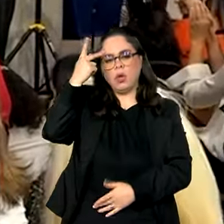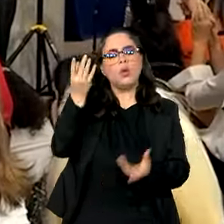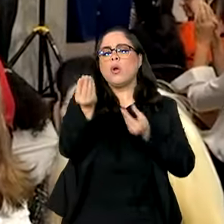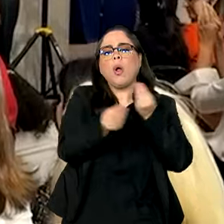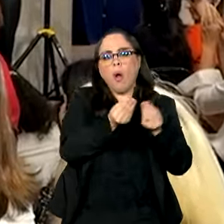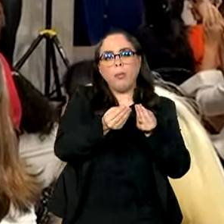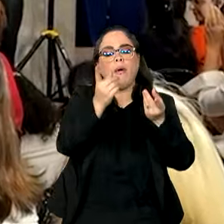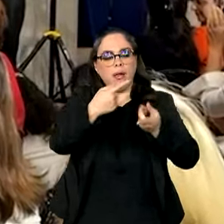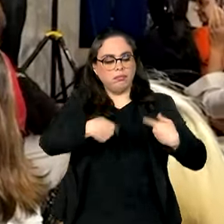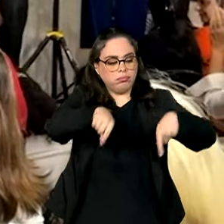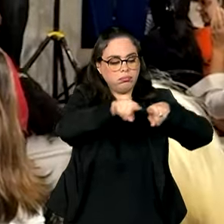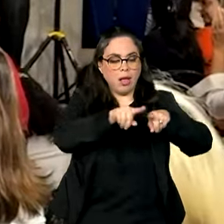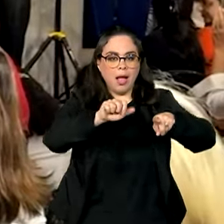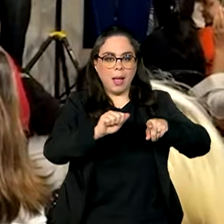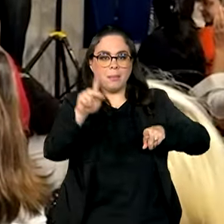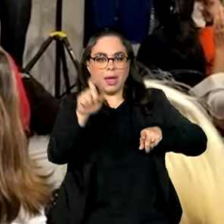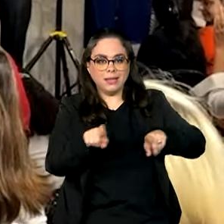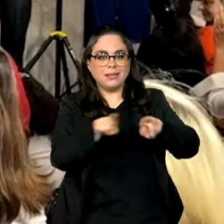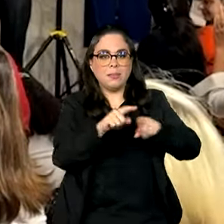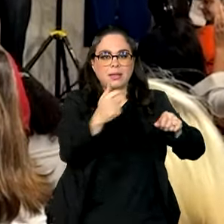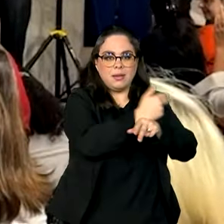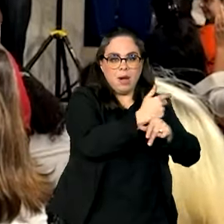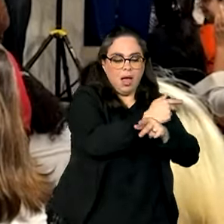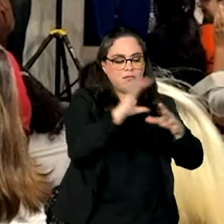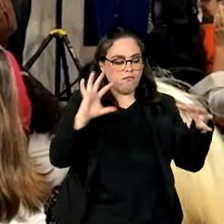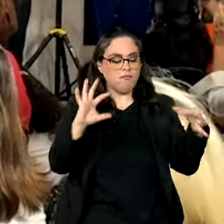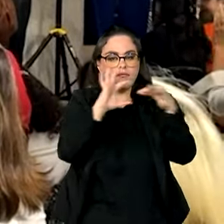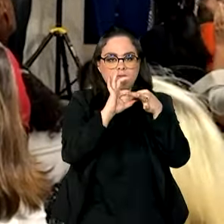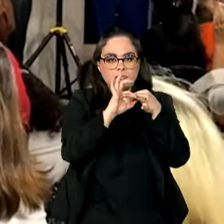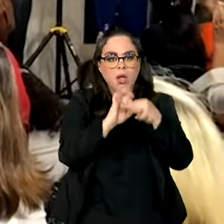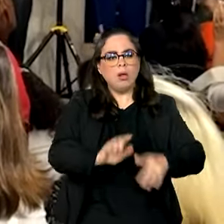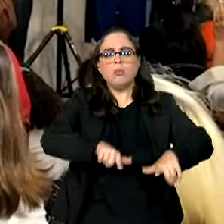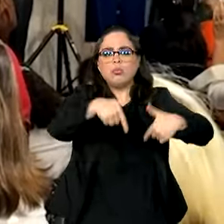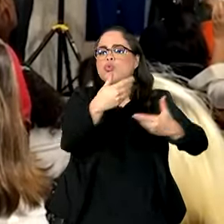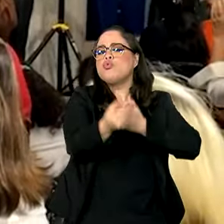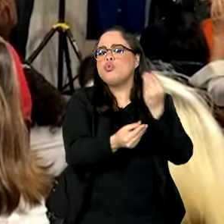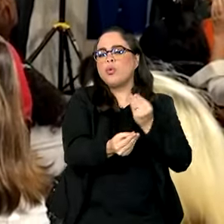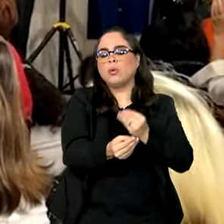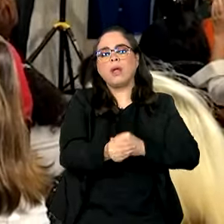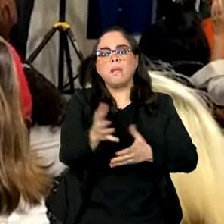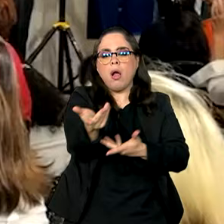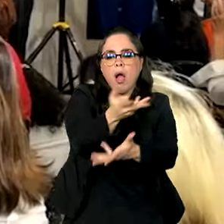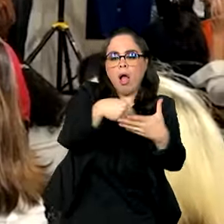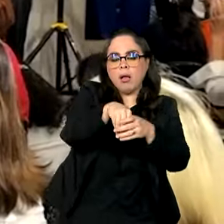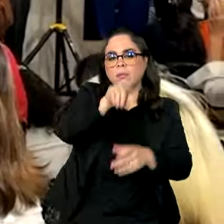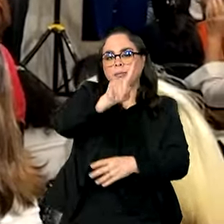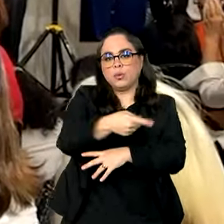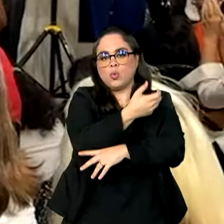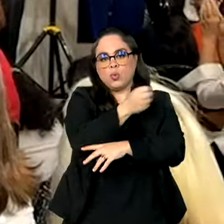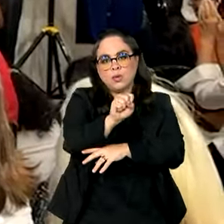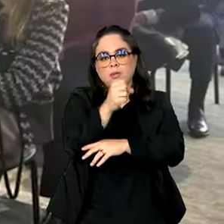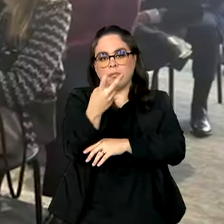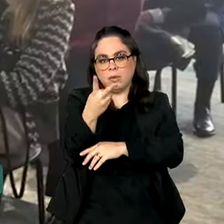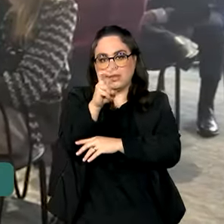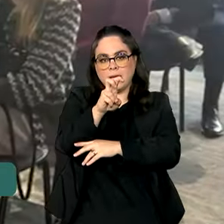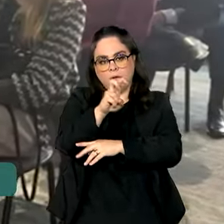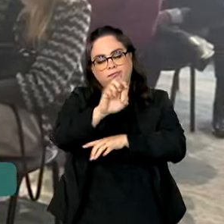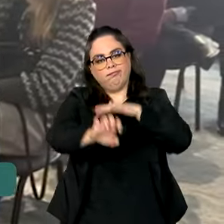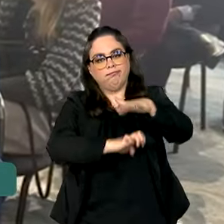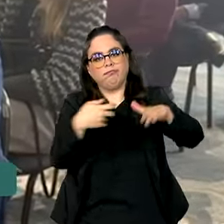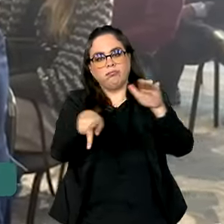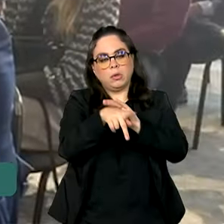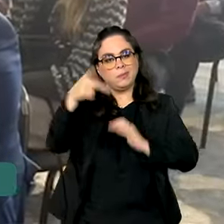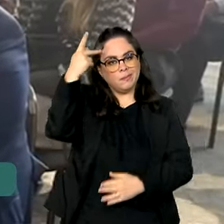parceria pela PECS Brasil e o SEBRAE, a iniciativa deve capacitar 1.825 empresas paulistas